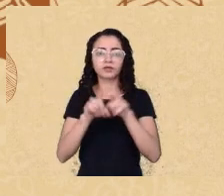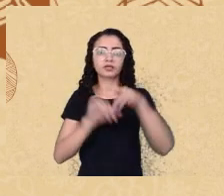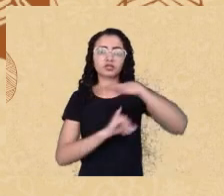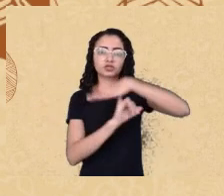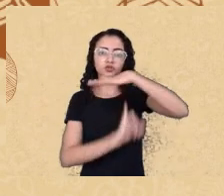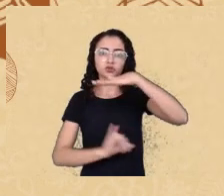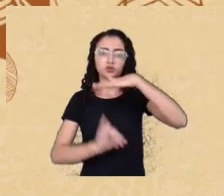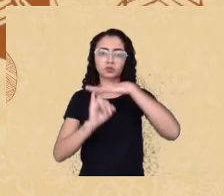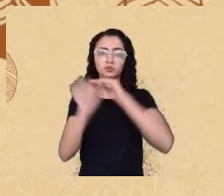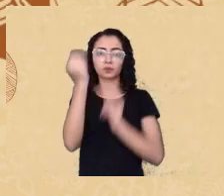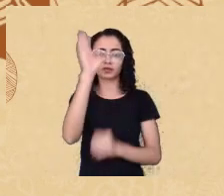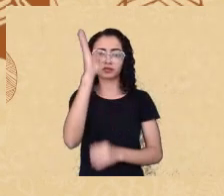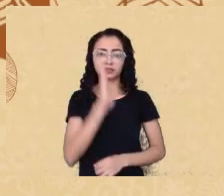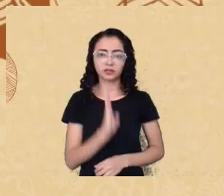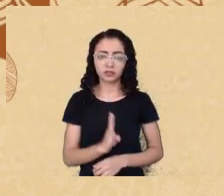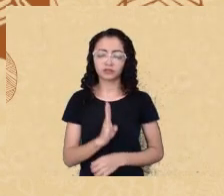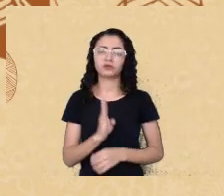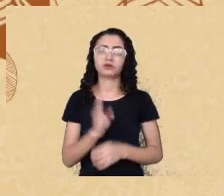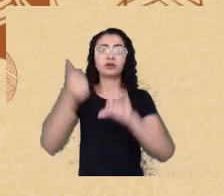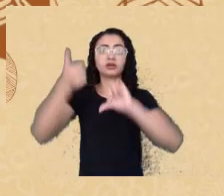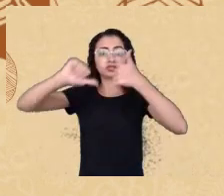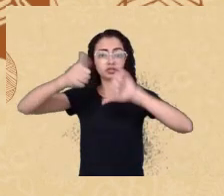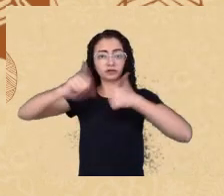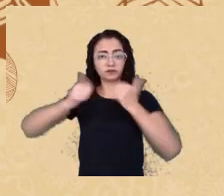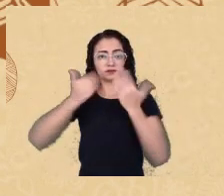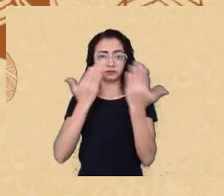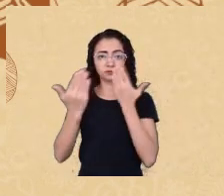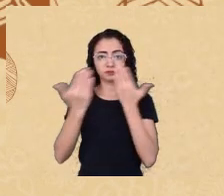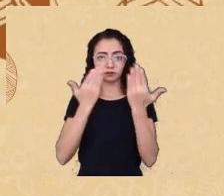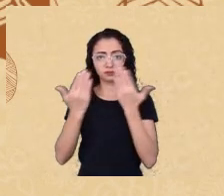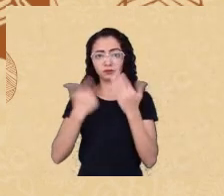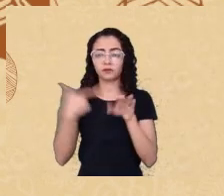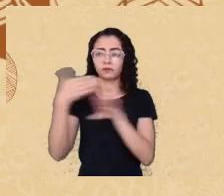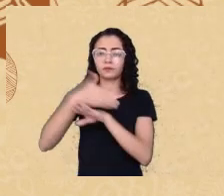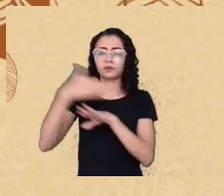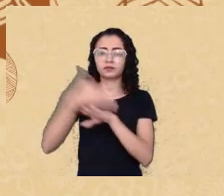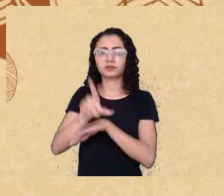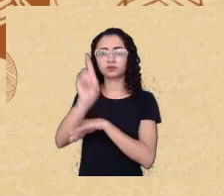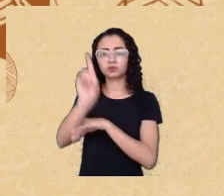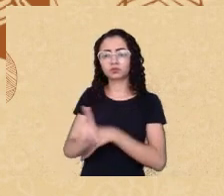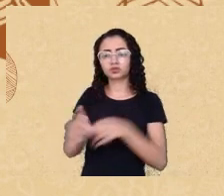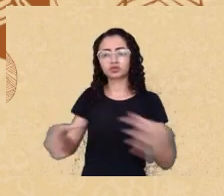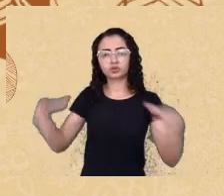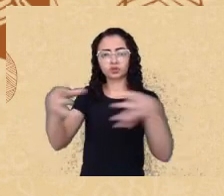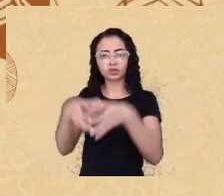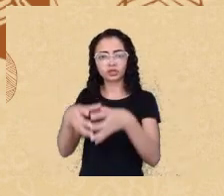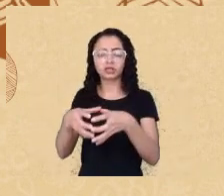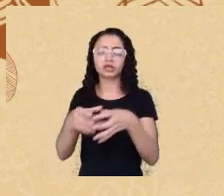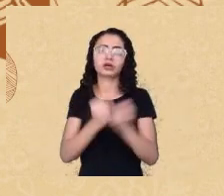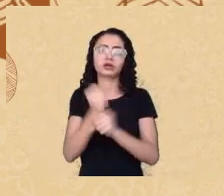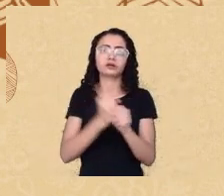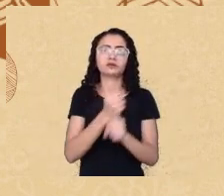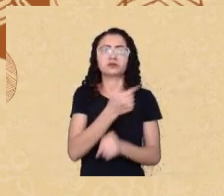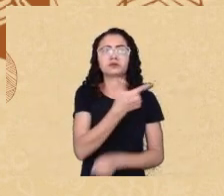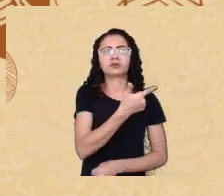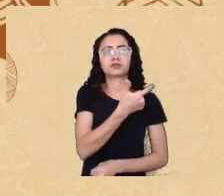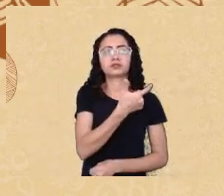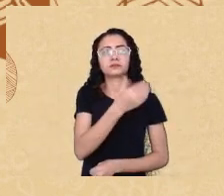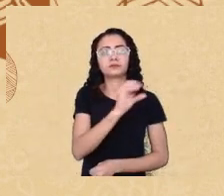Psicológica, tenho feito parte da diretoria nos anos de 2015 a 2017, como membro do Conselho Fiscal.